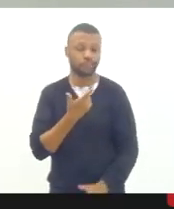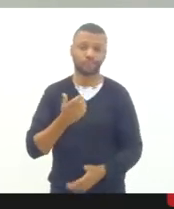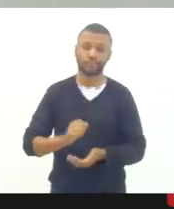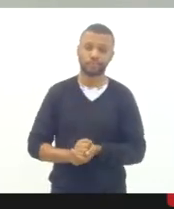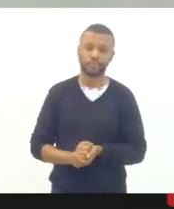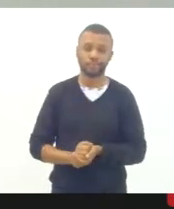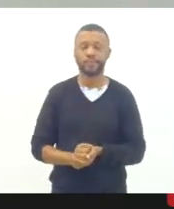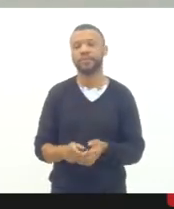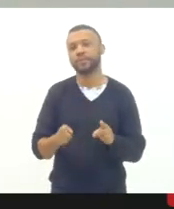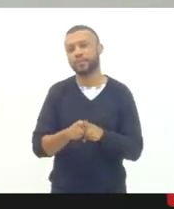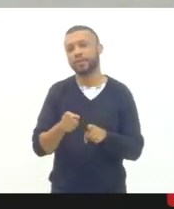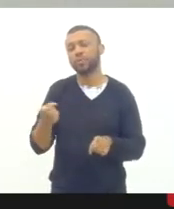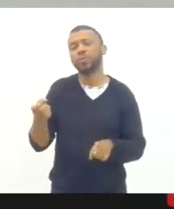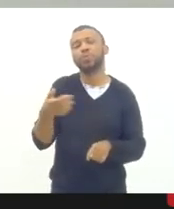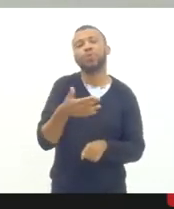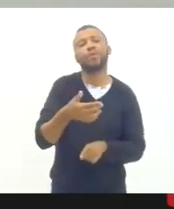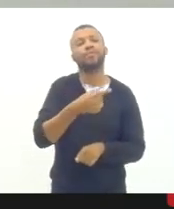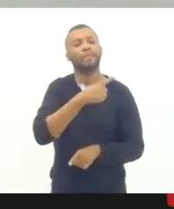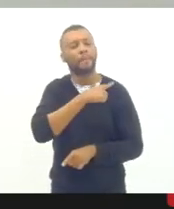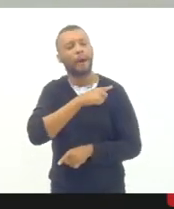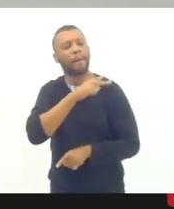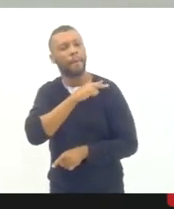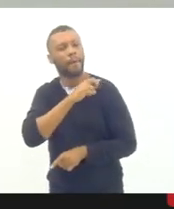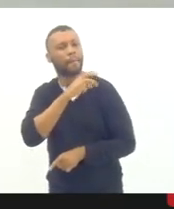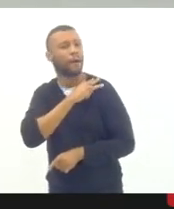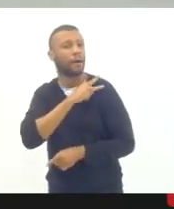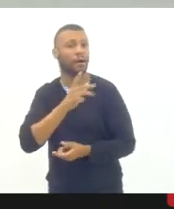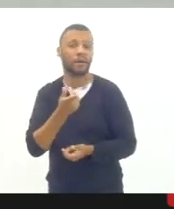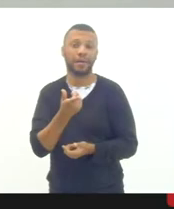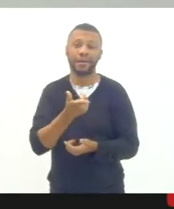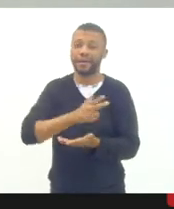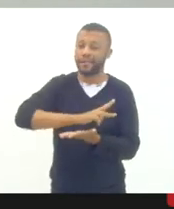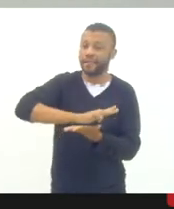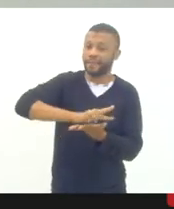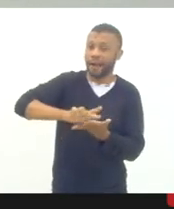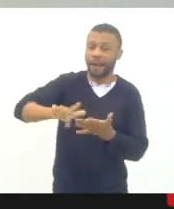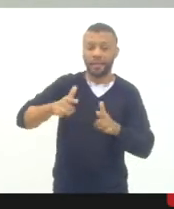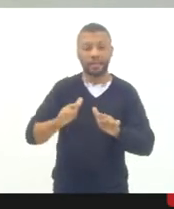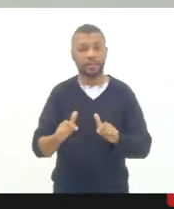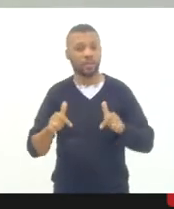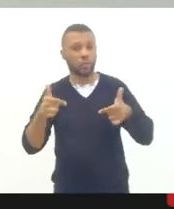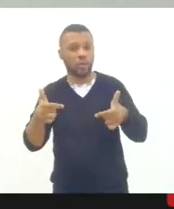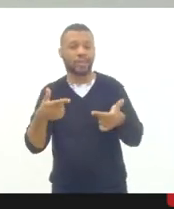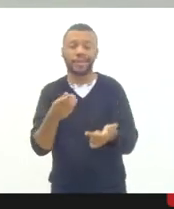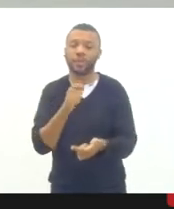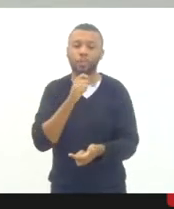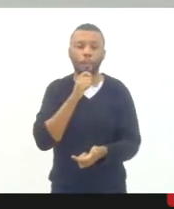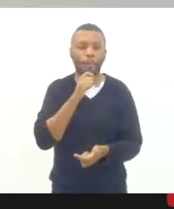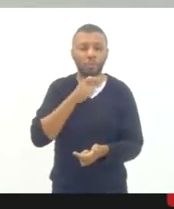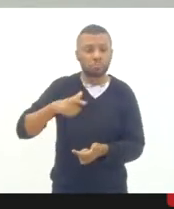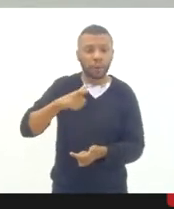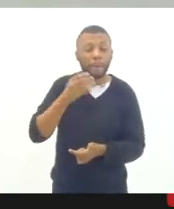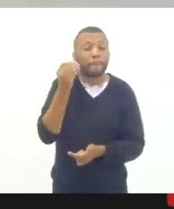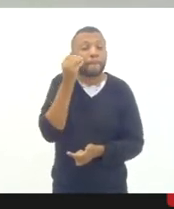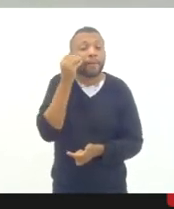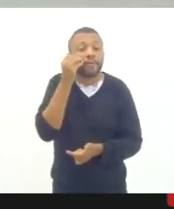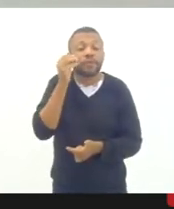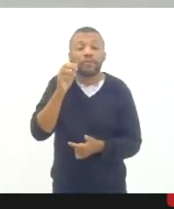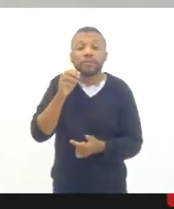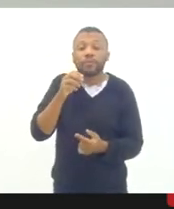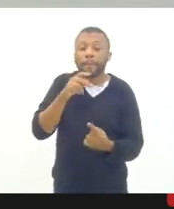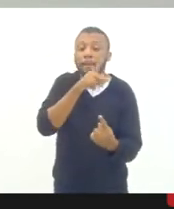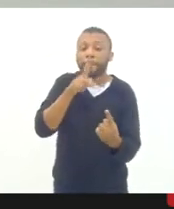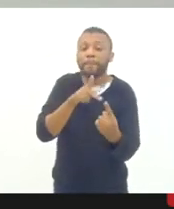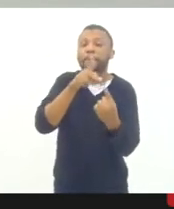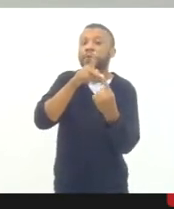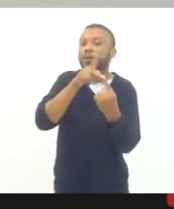novo ensino médio e outras tantas ações que não estão previstas no plano nacional, nem no